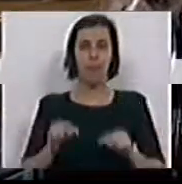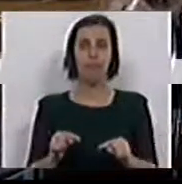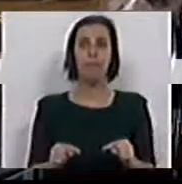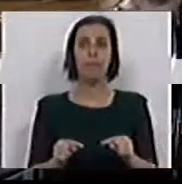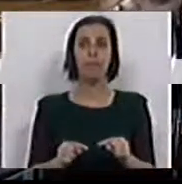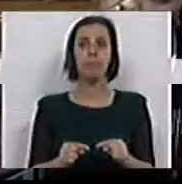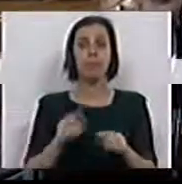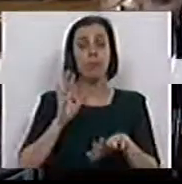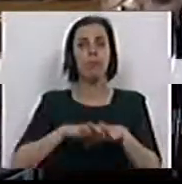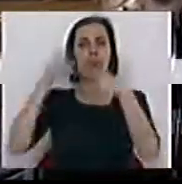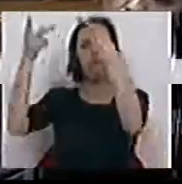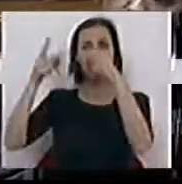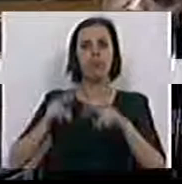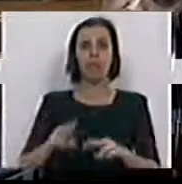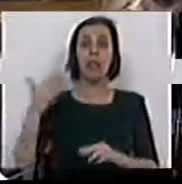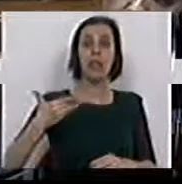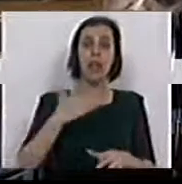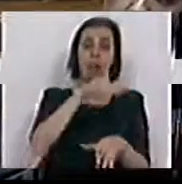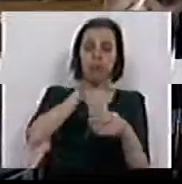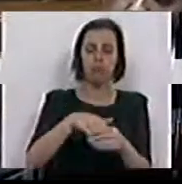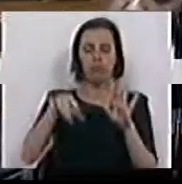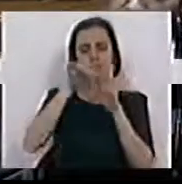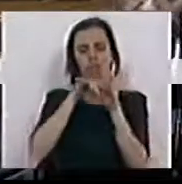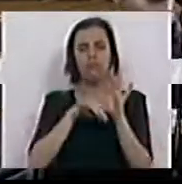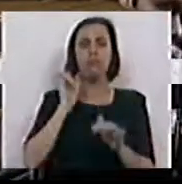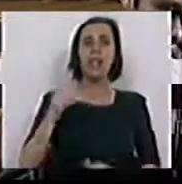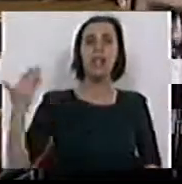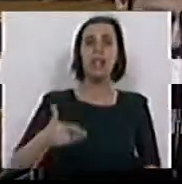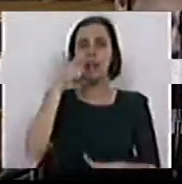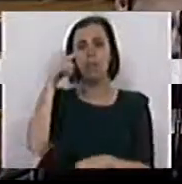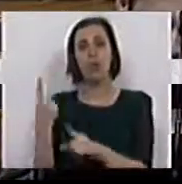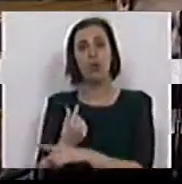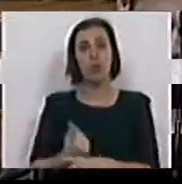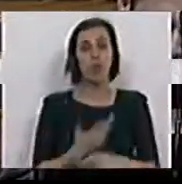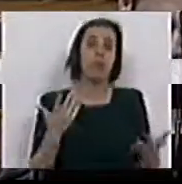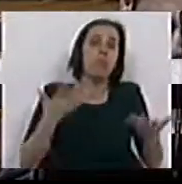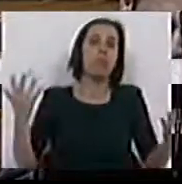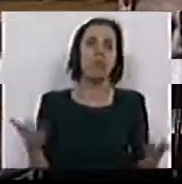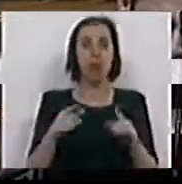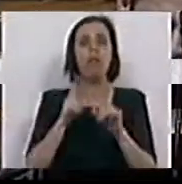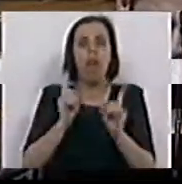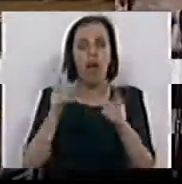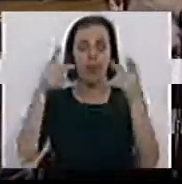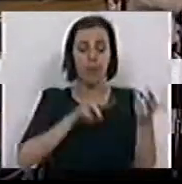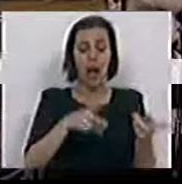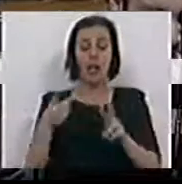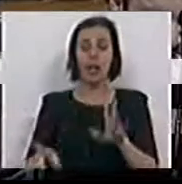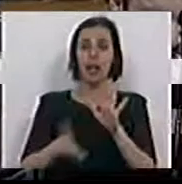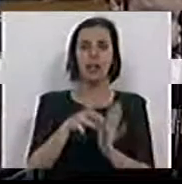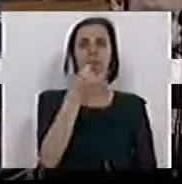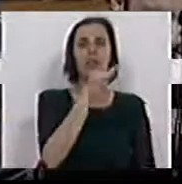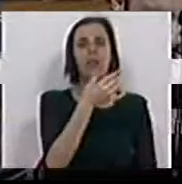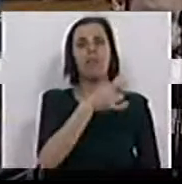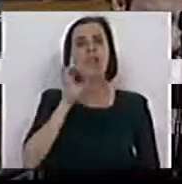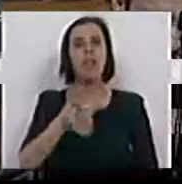parte da transposição para o direito interno de uma diretiva sobre direitos dos consumidores e, portanto, vem necessariamente alterar a Lei